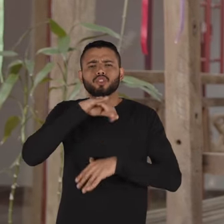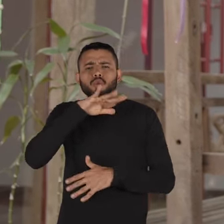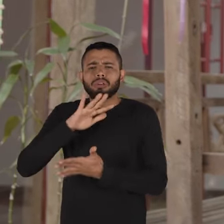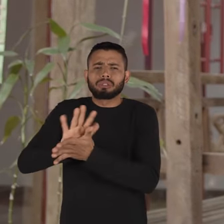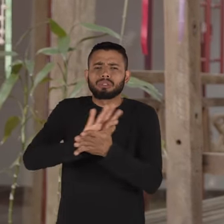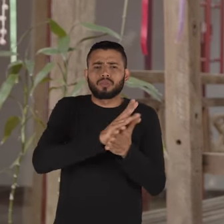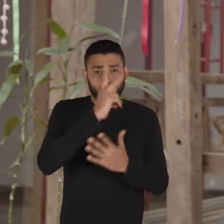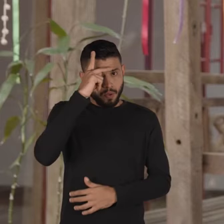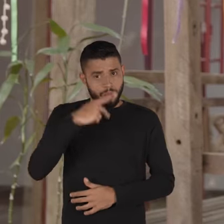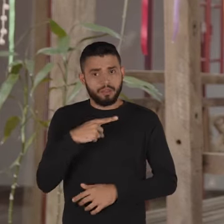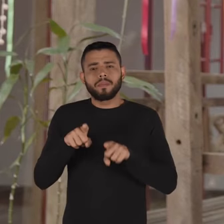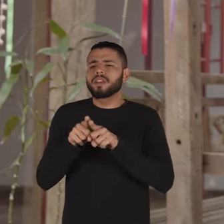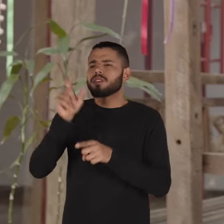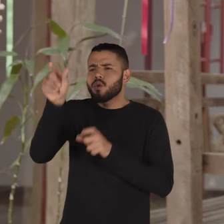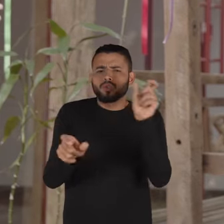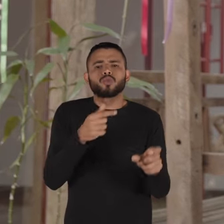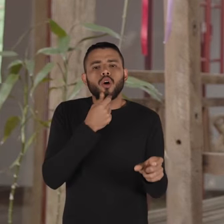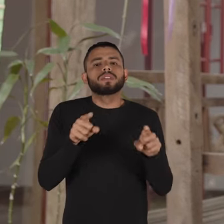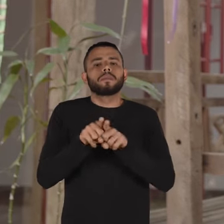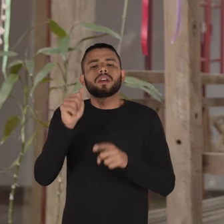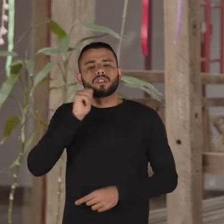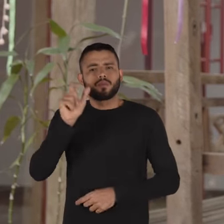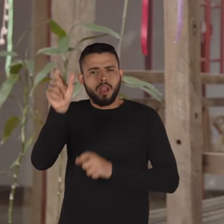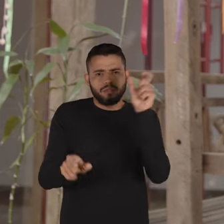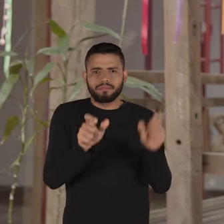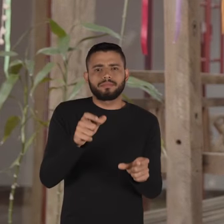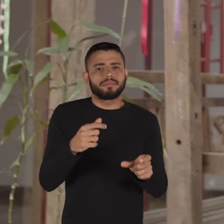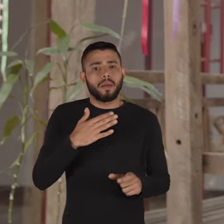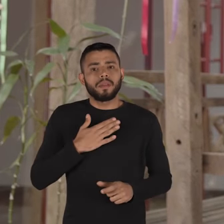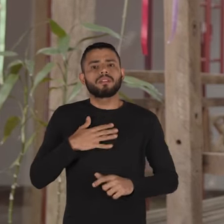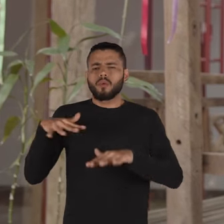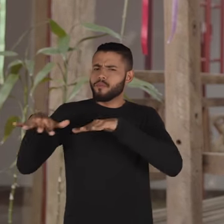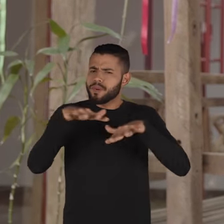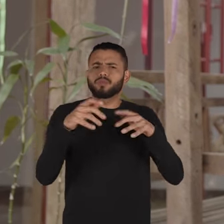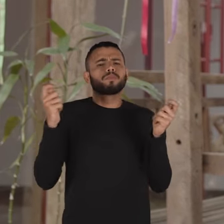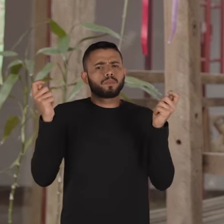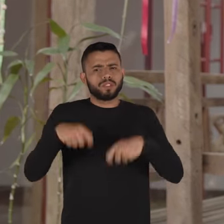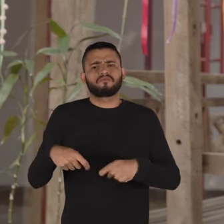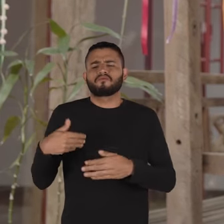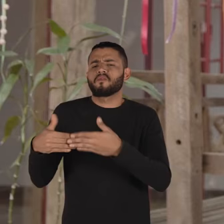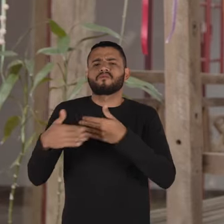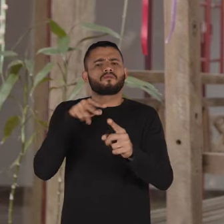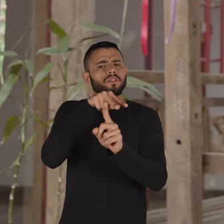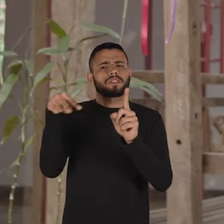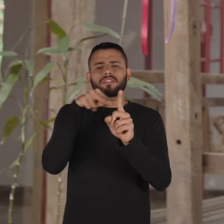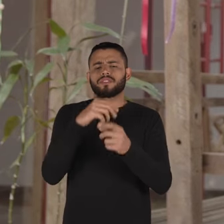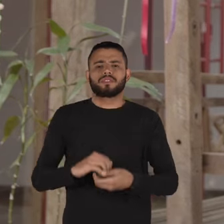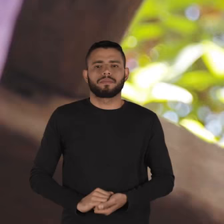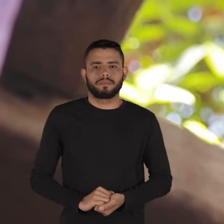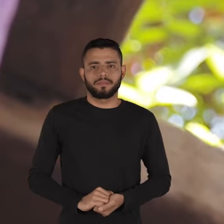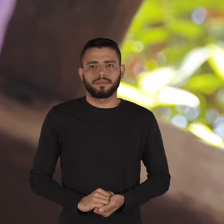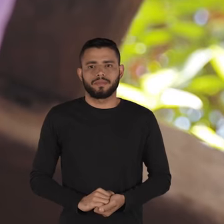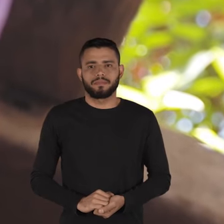de ruim e destrutivo comigo mesmo com outros homens e com as mulheres pra mim esse é um movimento possível seja qual for a